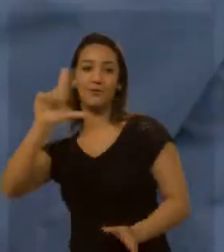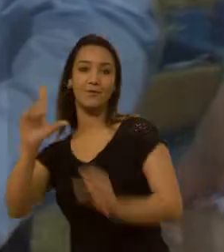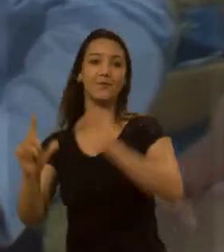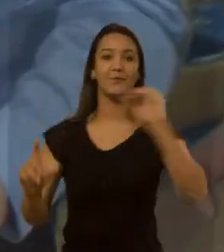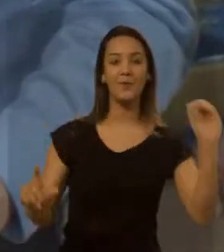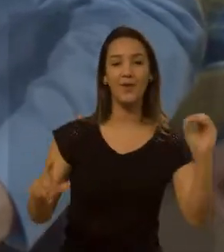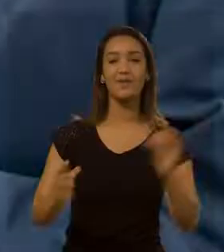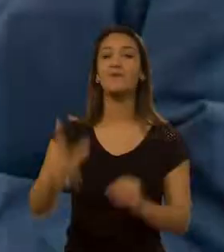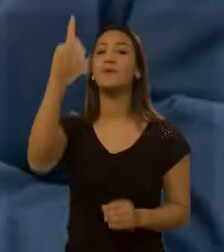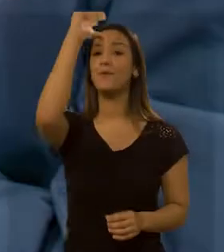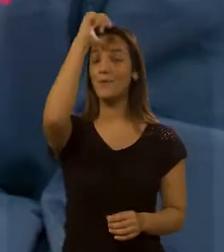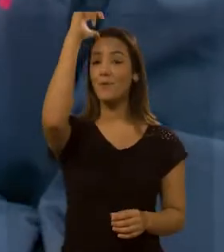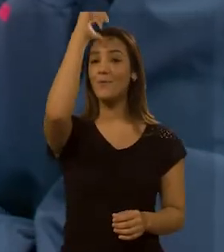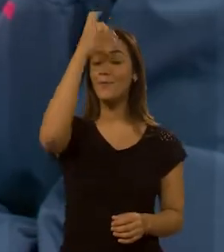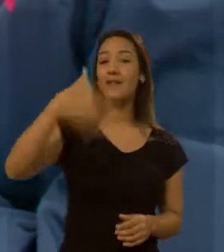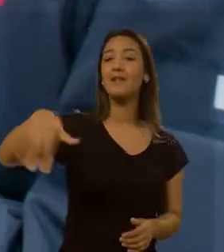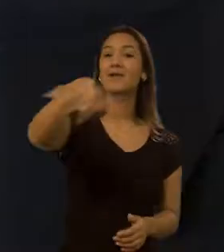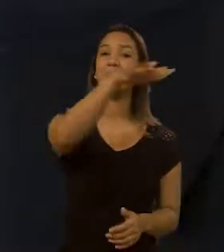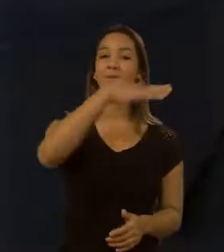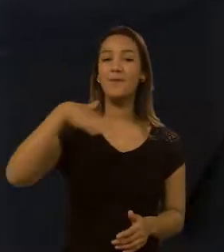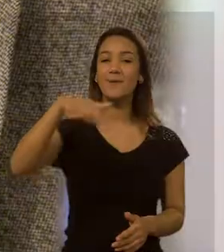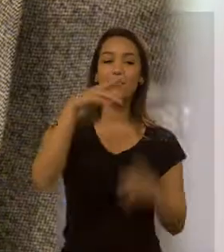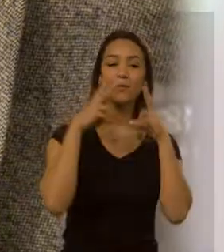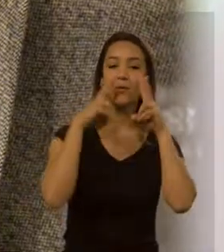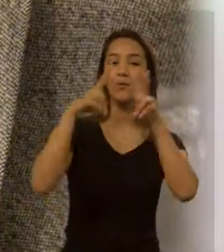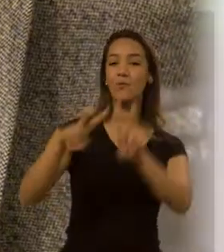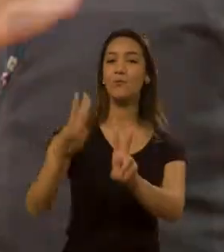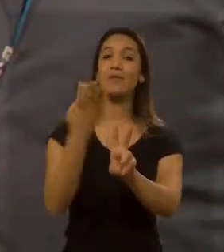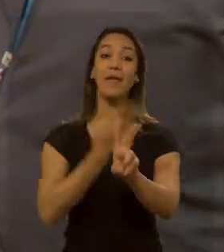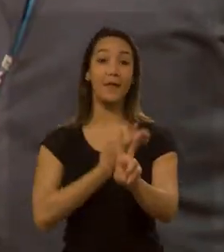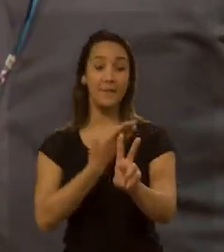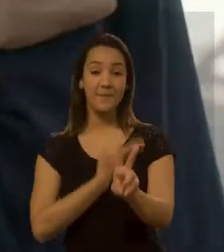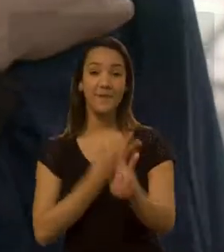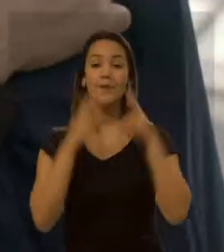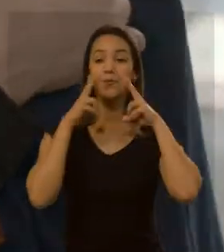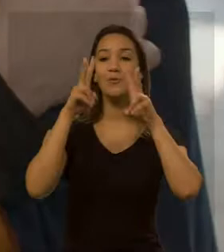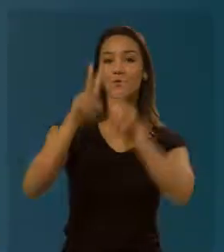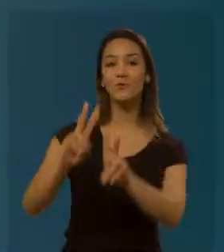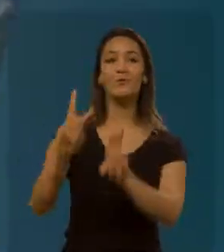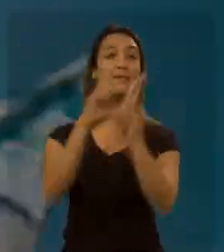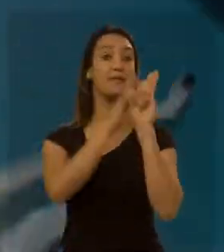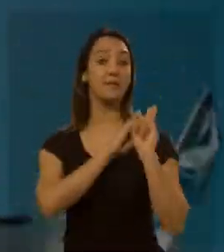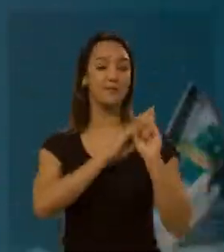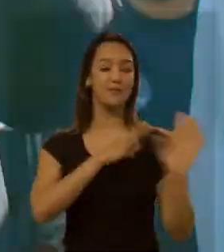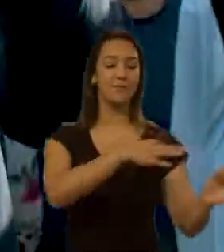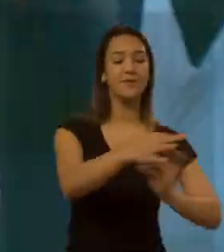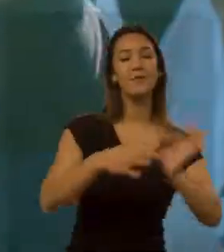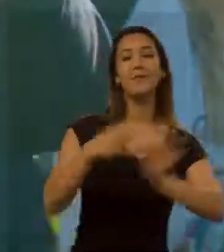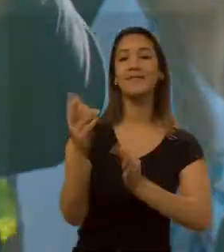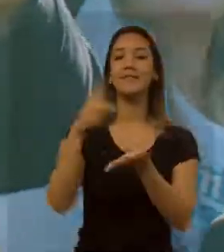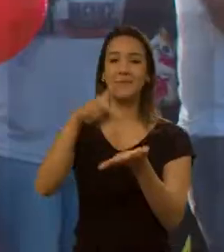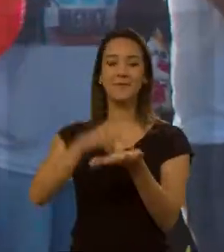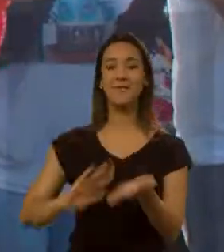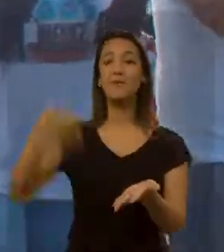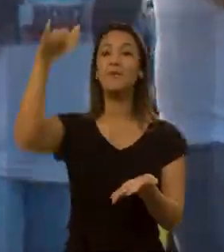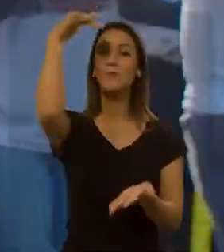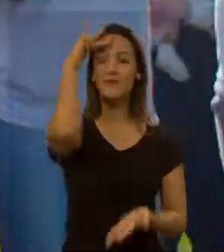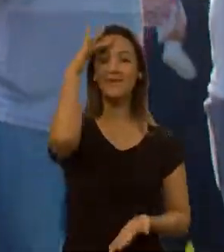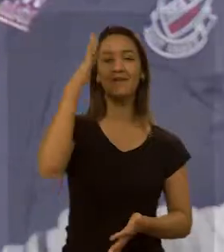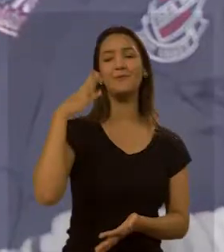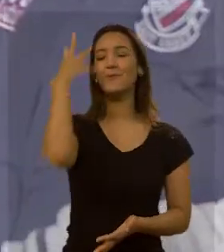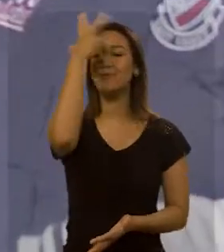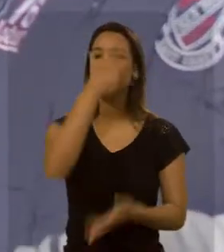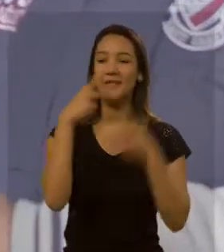sul, de leste a oeste, o alemão do povo visita lideranças, revê amigos e organiza um verdadeiro exército de